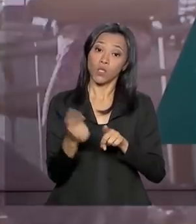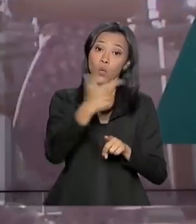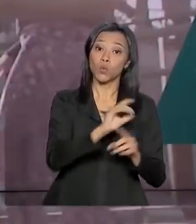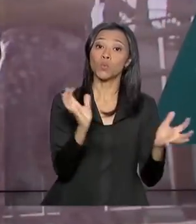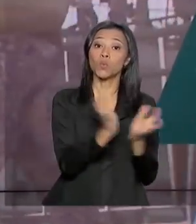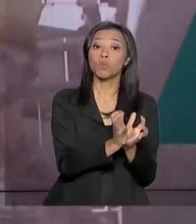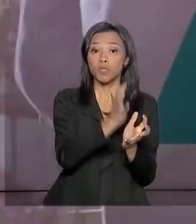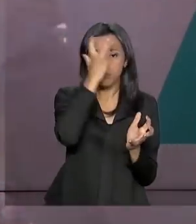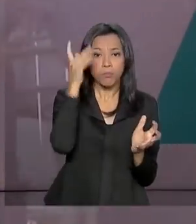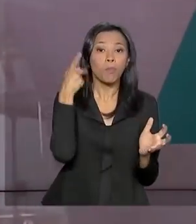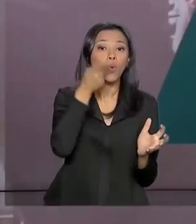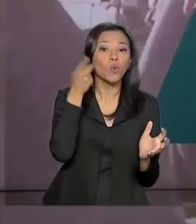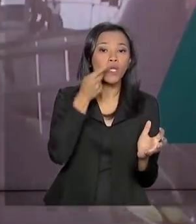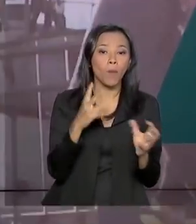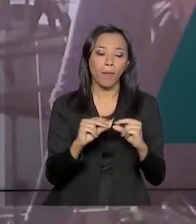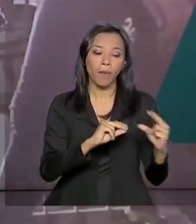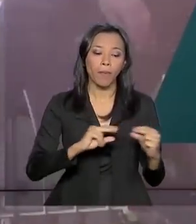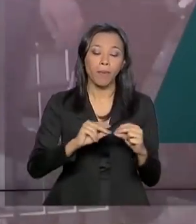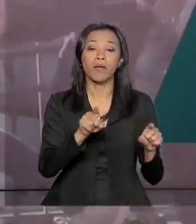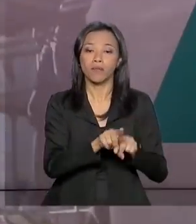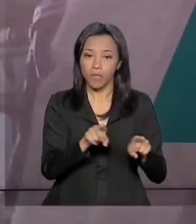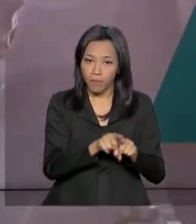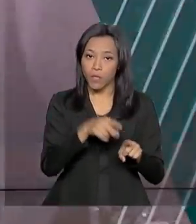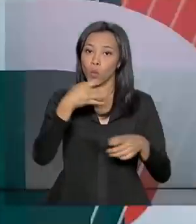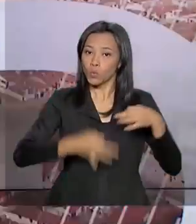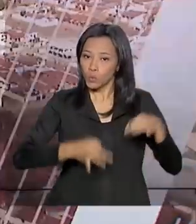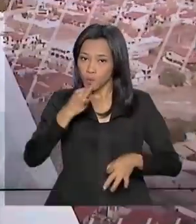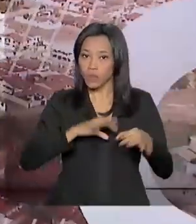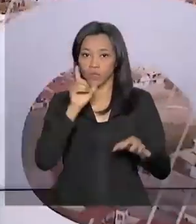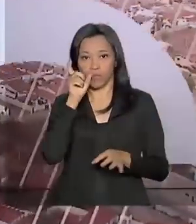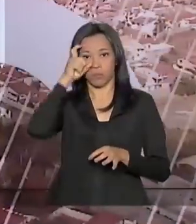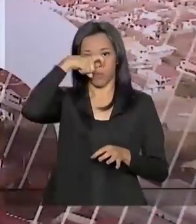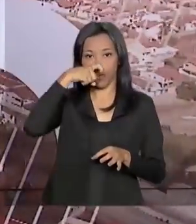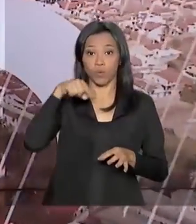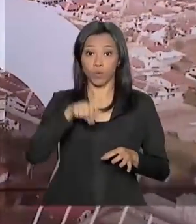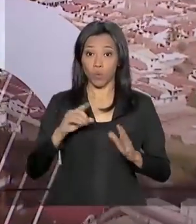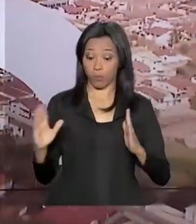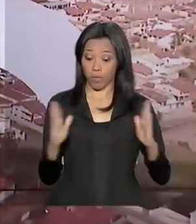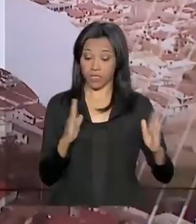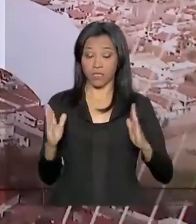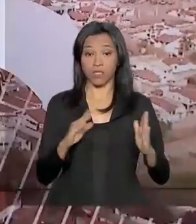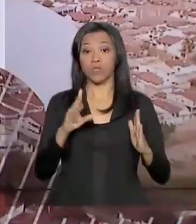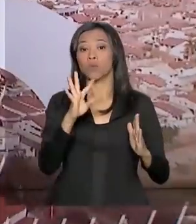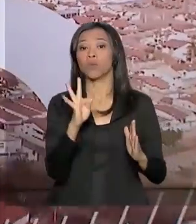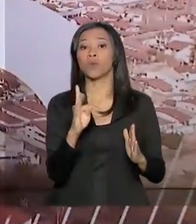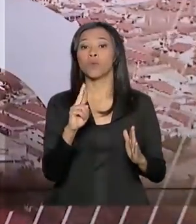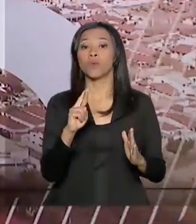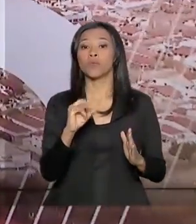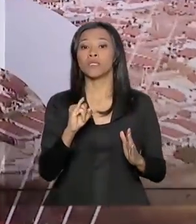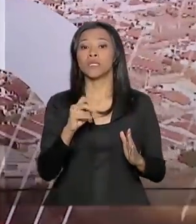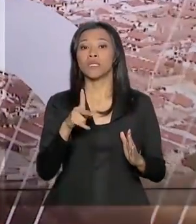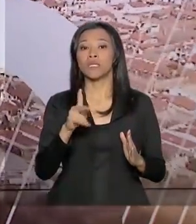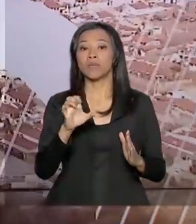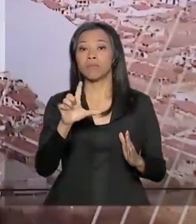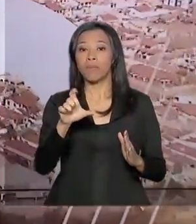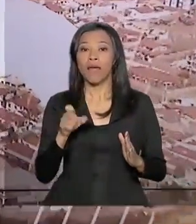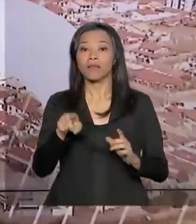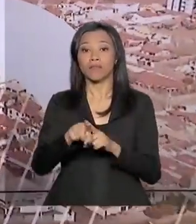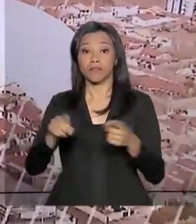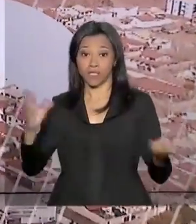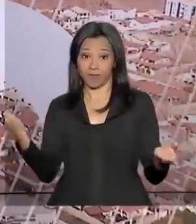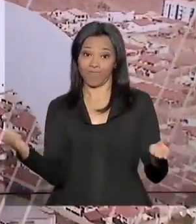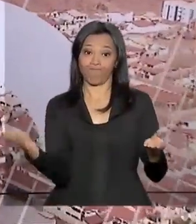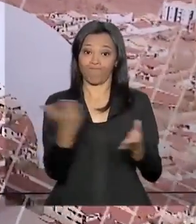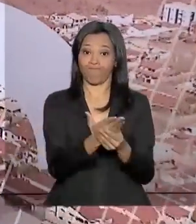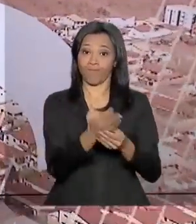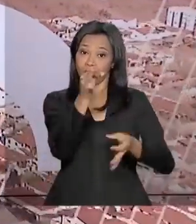-papo e conversas com o então juiz Sérgio Moro durante condução do processo do triplex que condenou o ex-presidente Lula. O